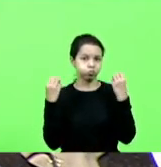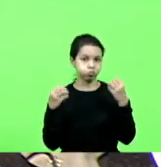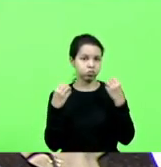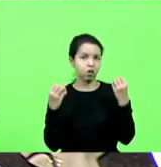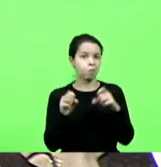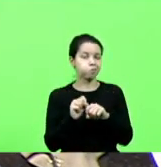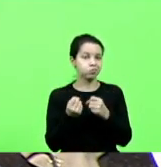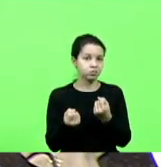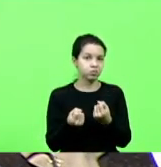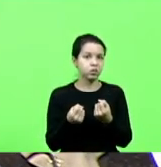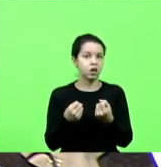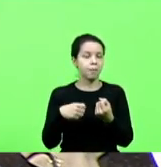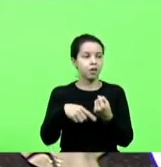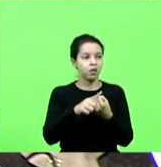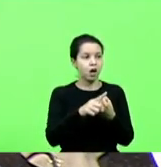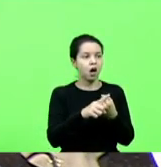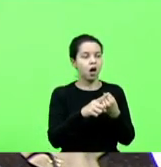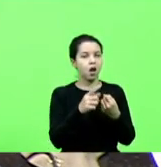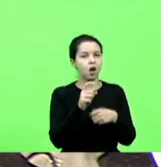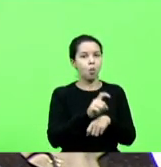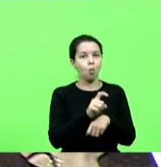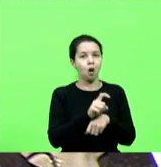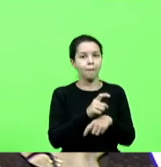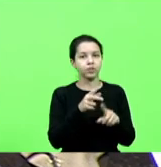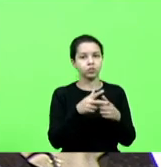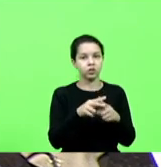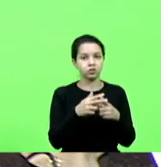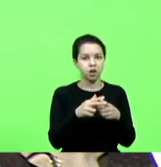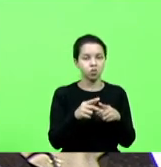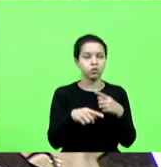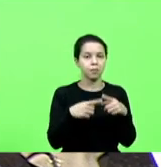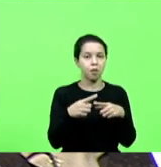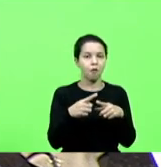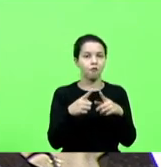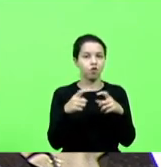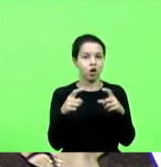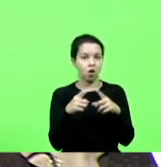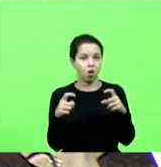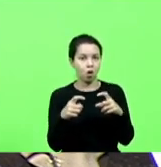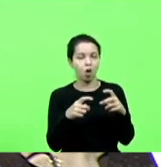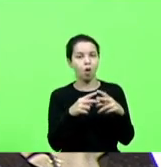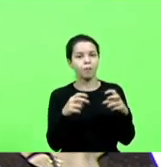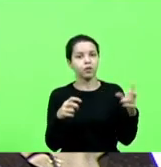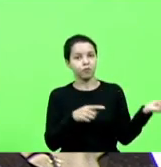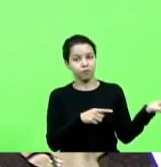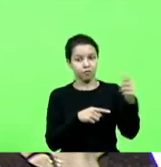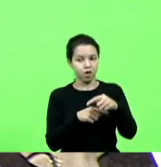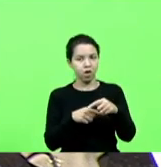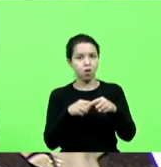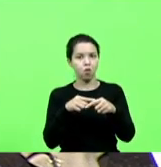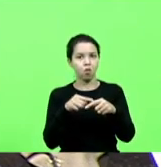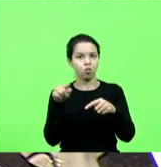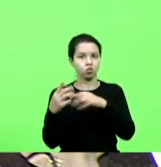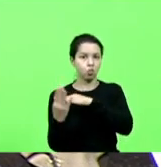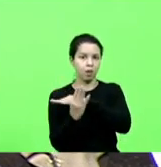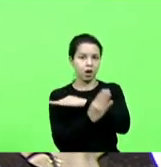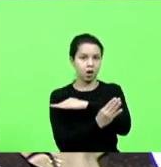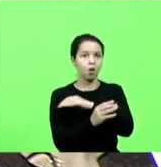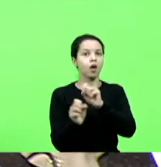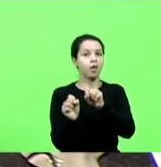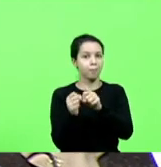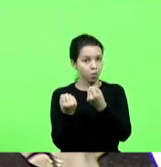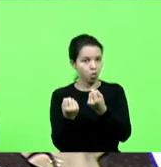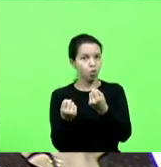Araranguá para manutenção, aí foi enviada uma de Floripa para cobrir em Tubarão, quebrou também,